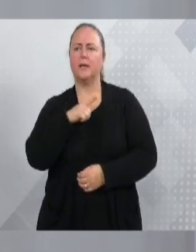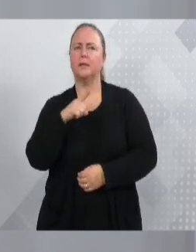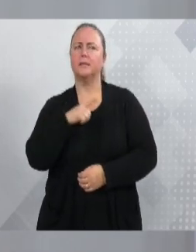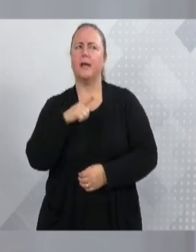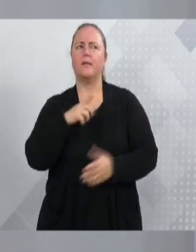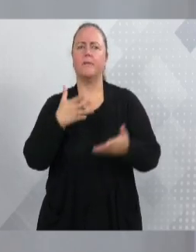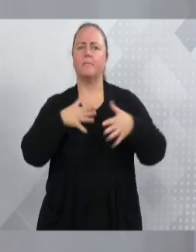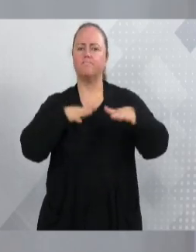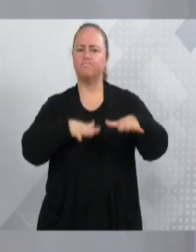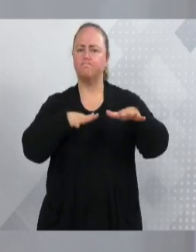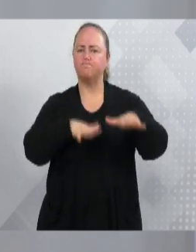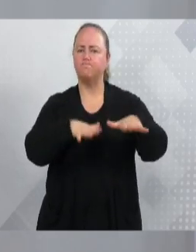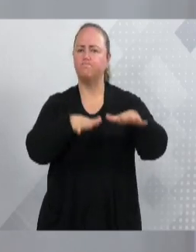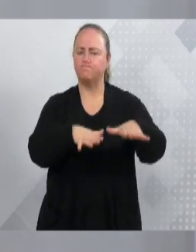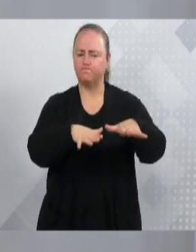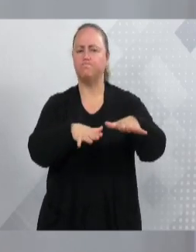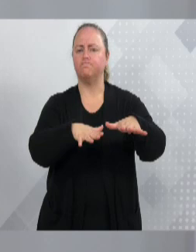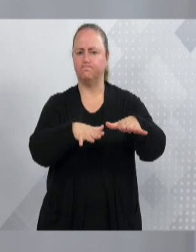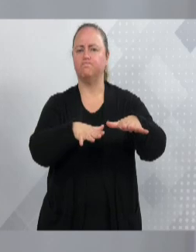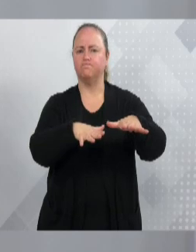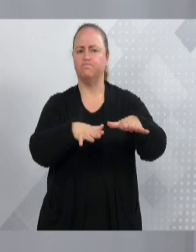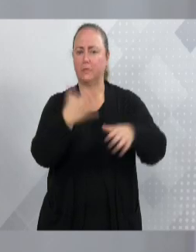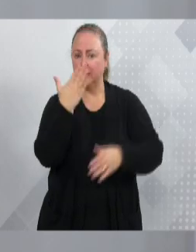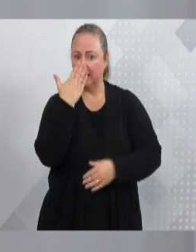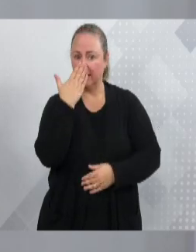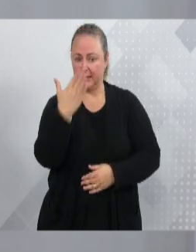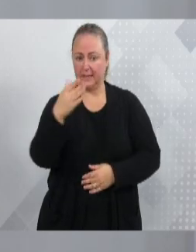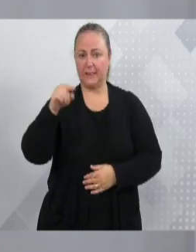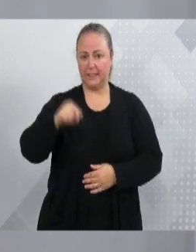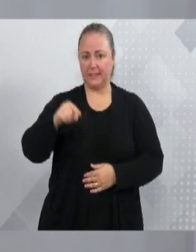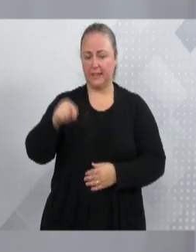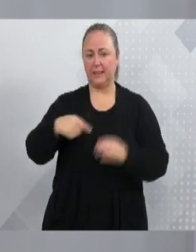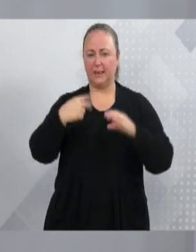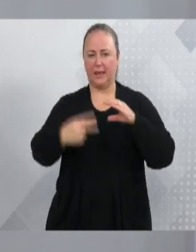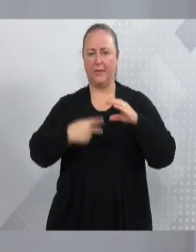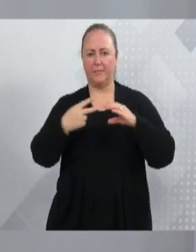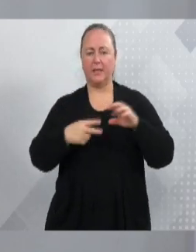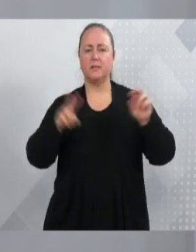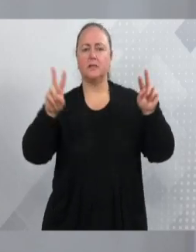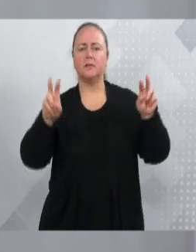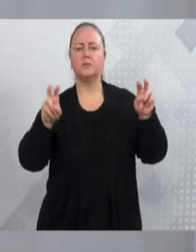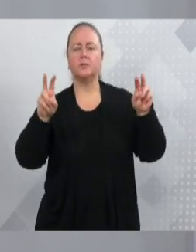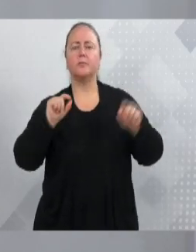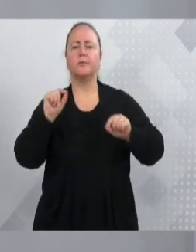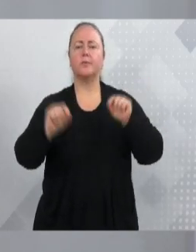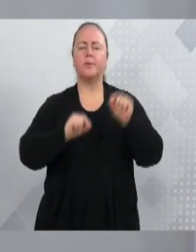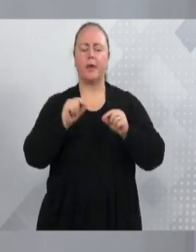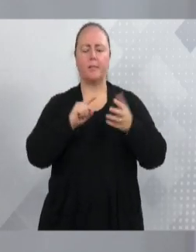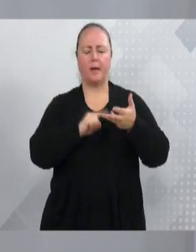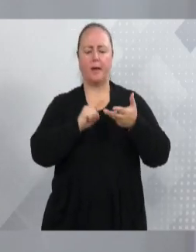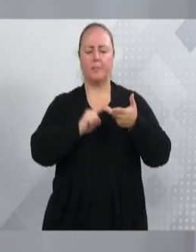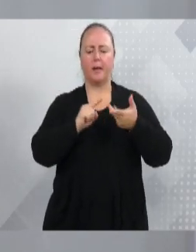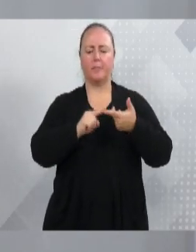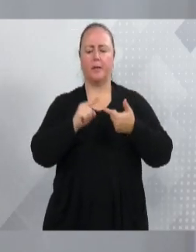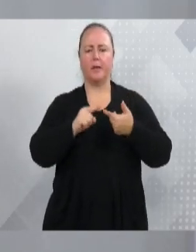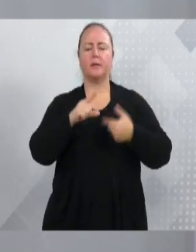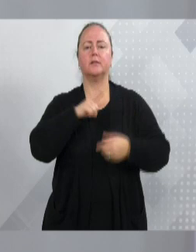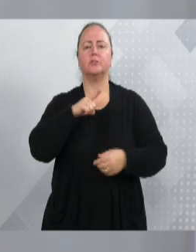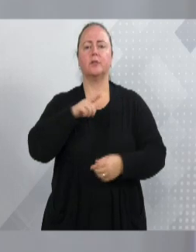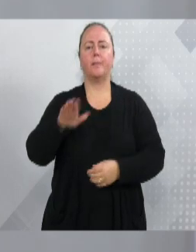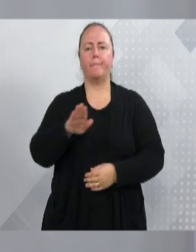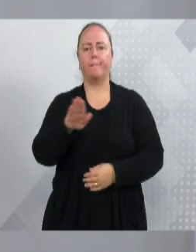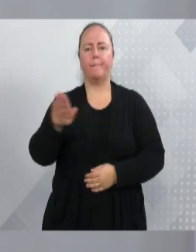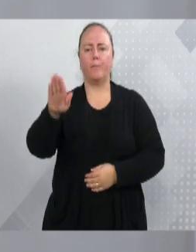manifestação, inclusive aqui na frente da Câmara, sobre algumas demandas que estavam acontecendo no Morro da Banana.